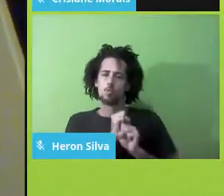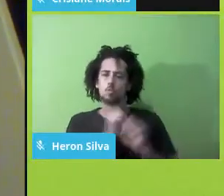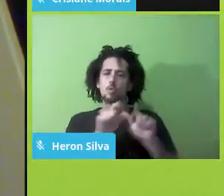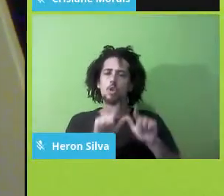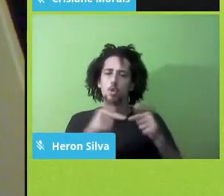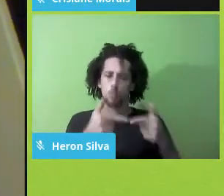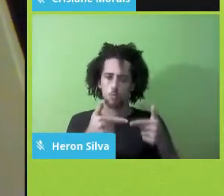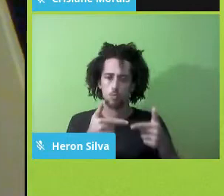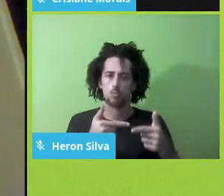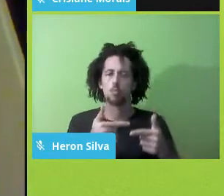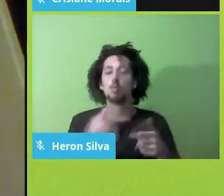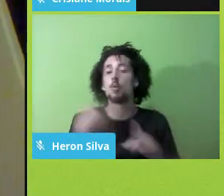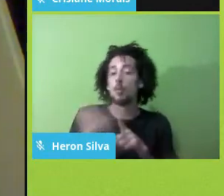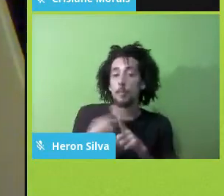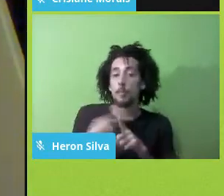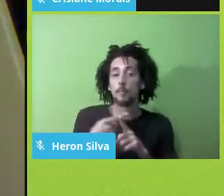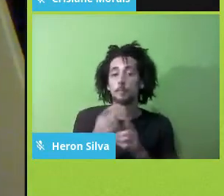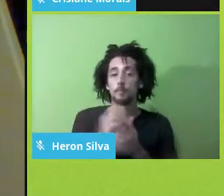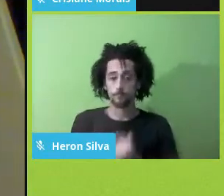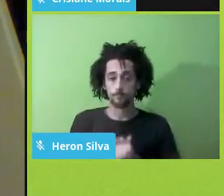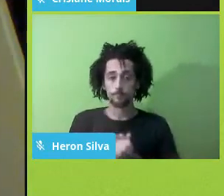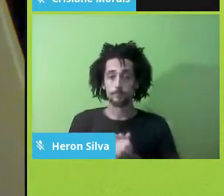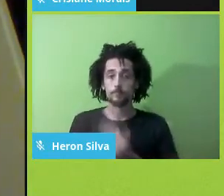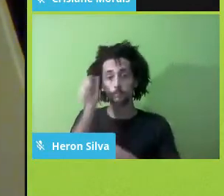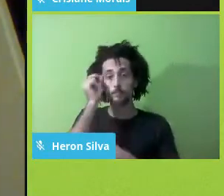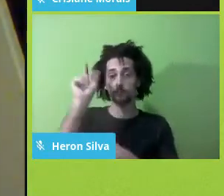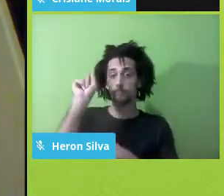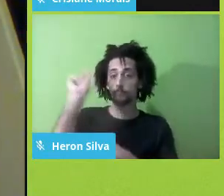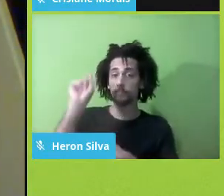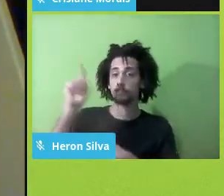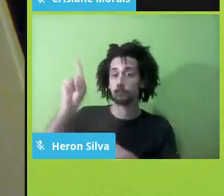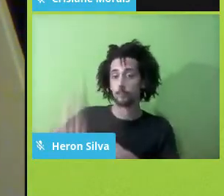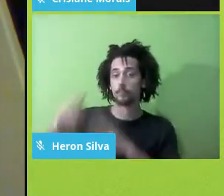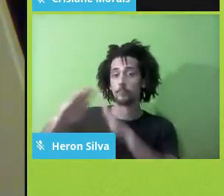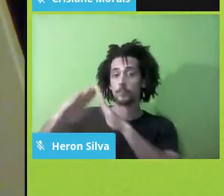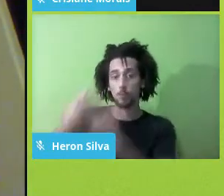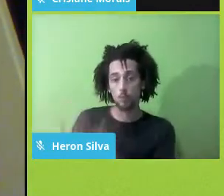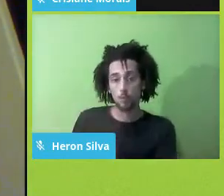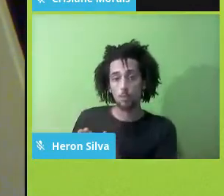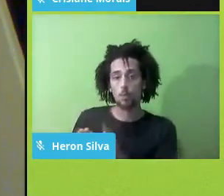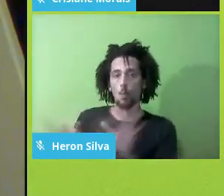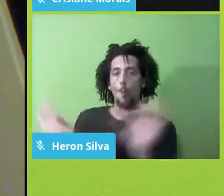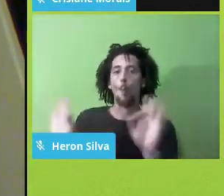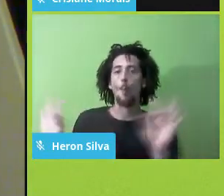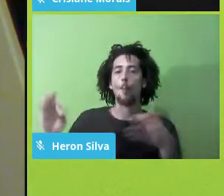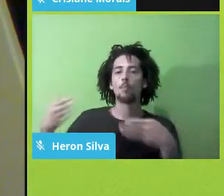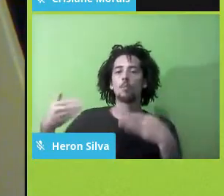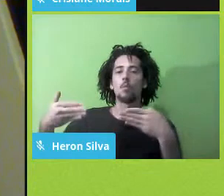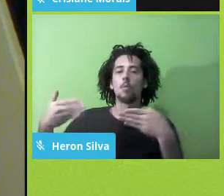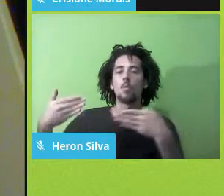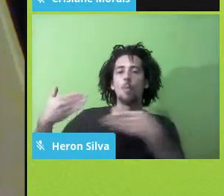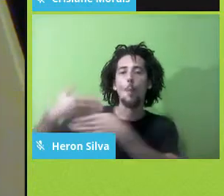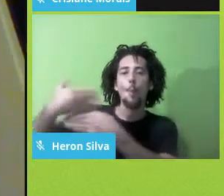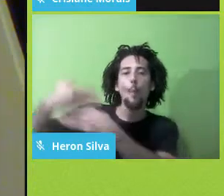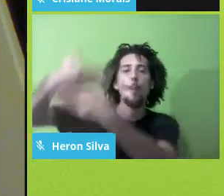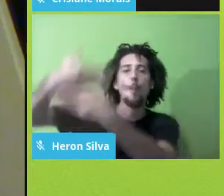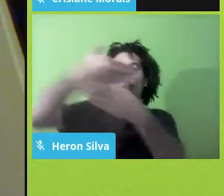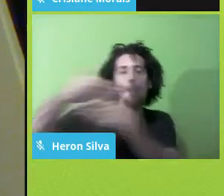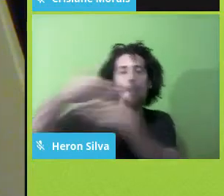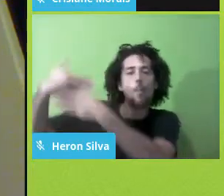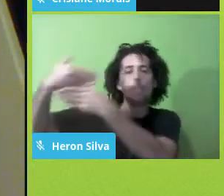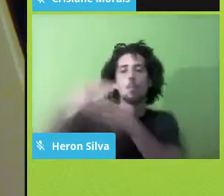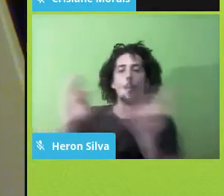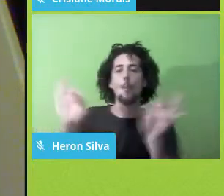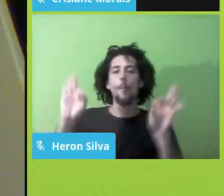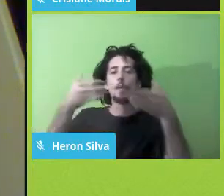campo, a ideia da escola sem muros, da escola que está o tempo todo em interlocução com o seu